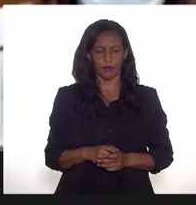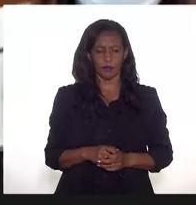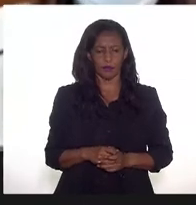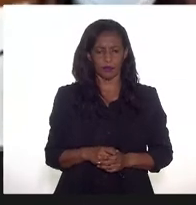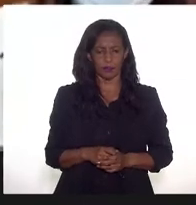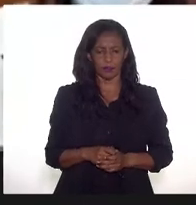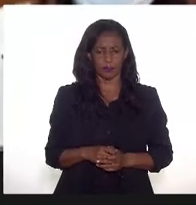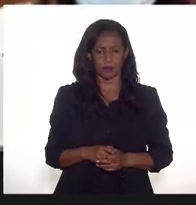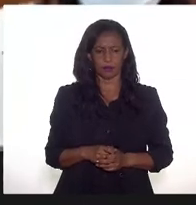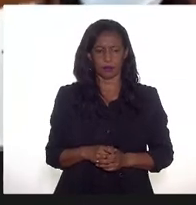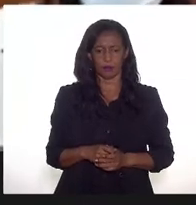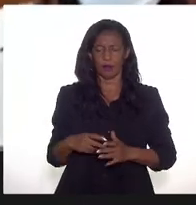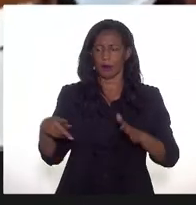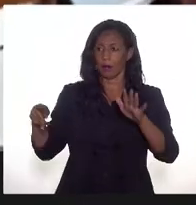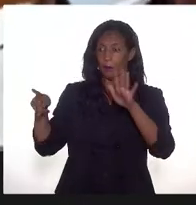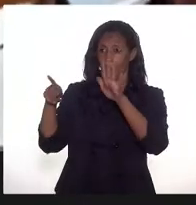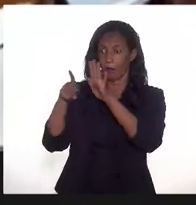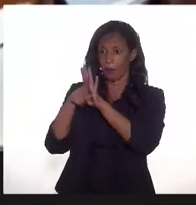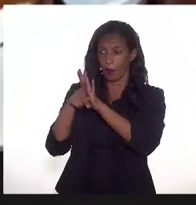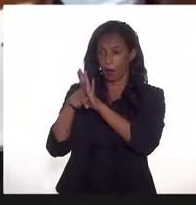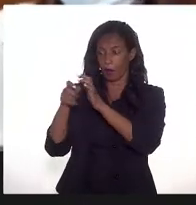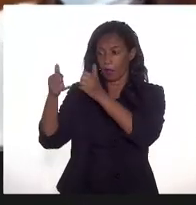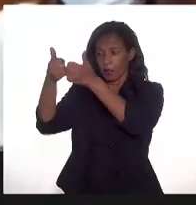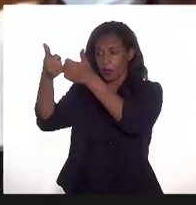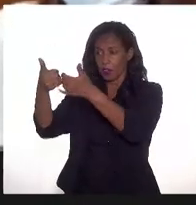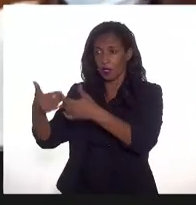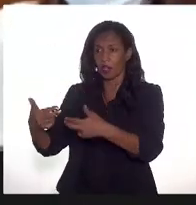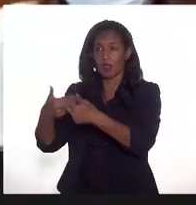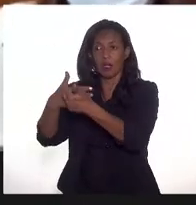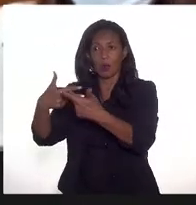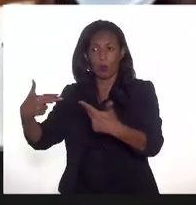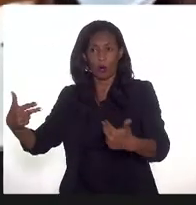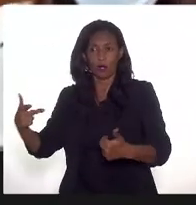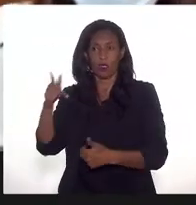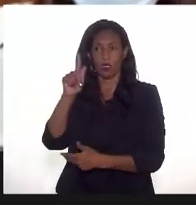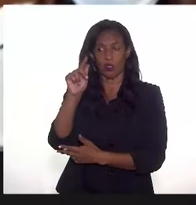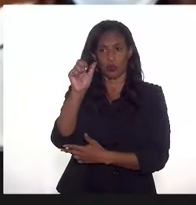Inmetro para a aferição dessa qualidade do gás natural.